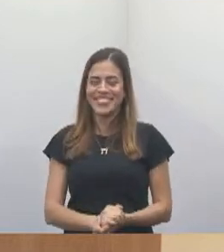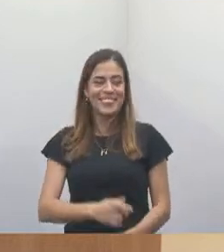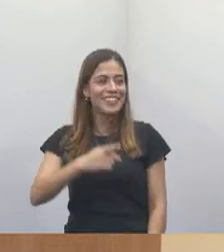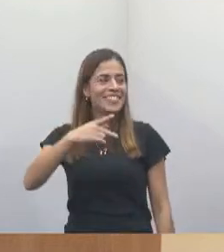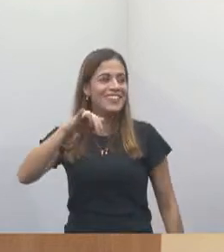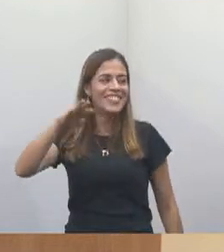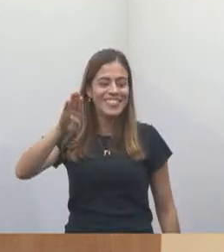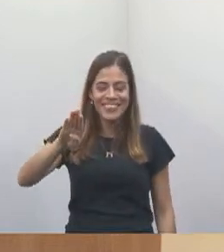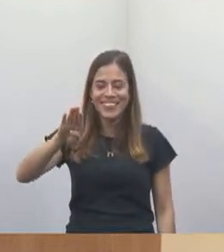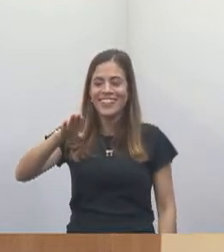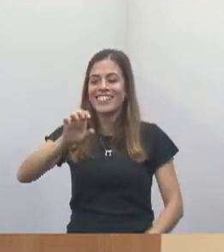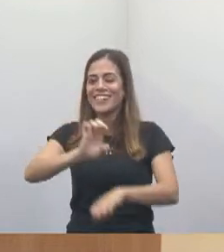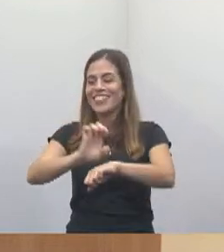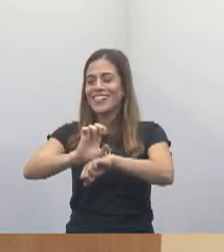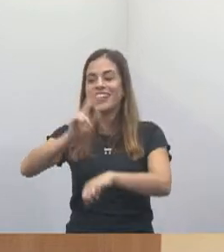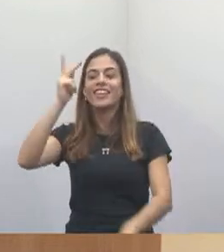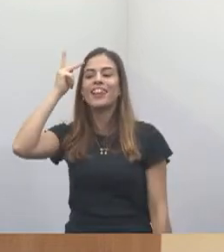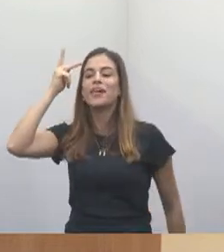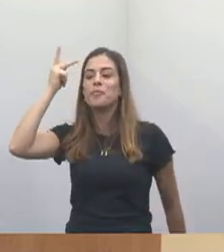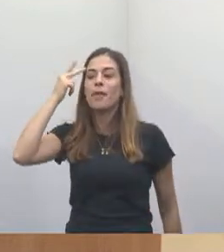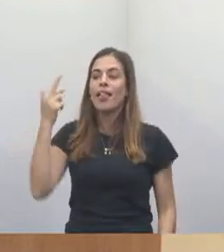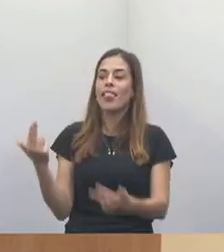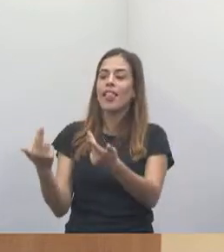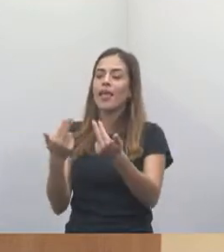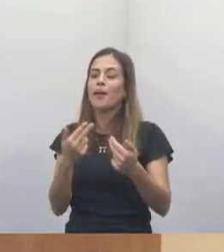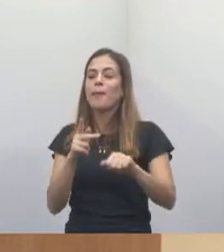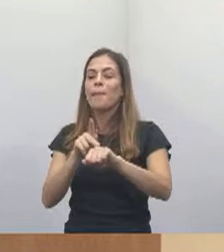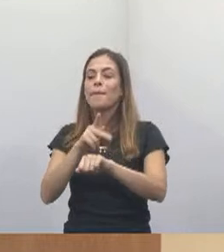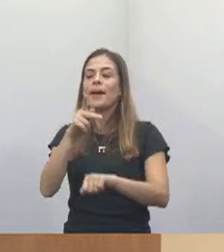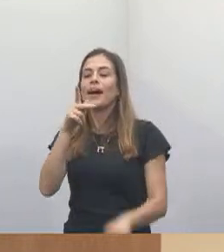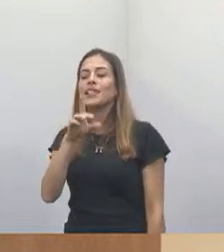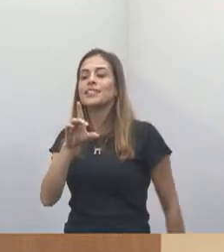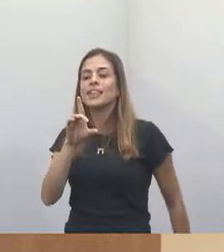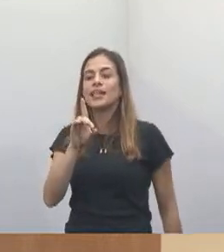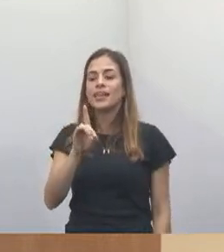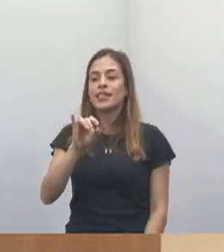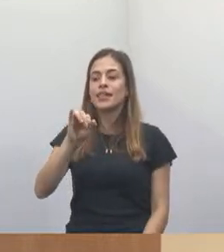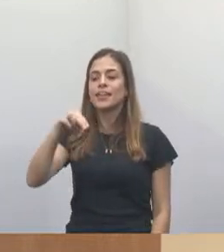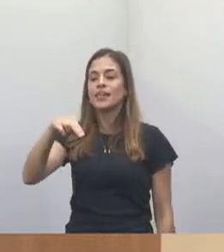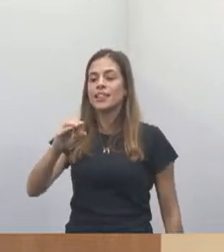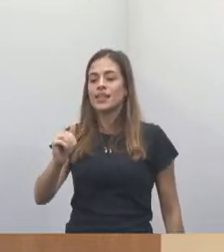é do tamanho, por exemplo, do país chamado Dinamarca.